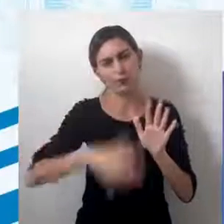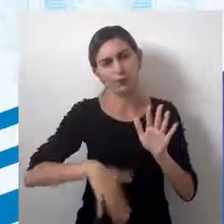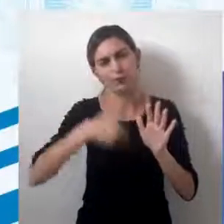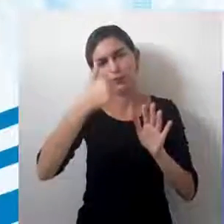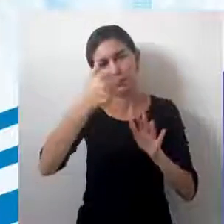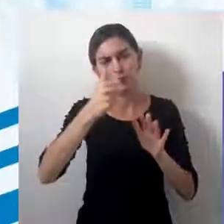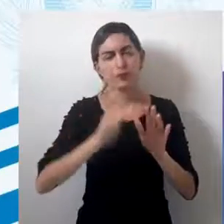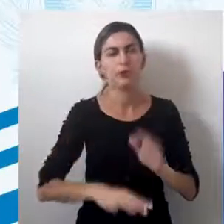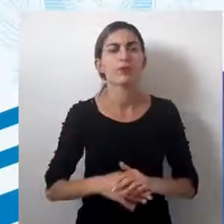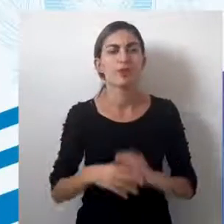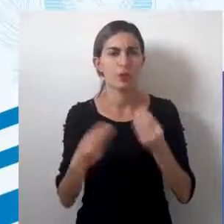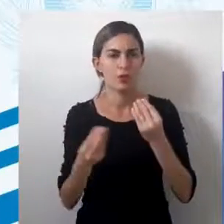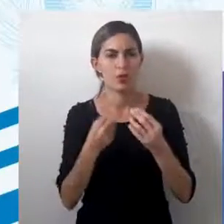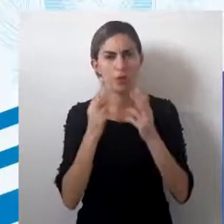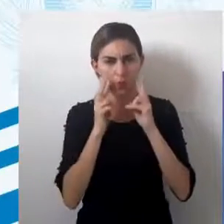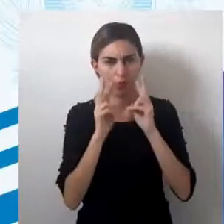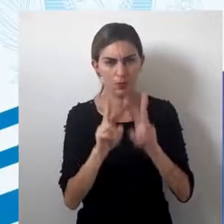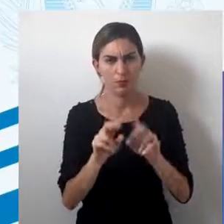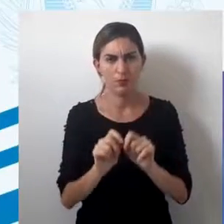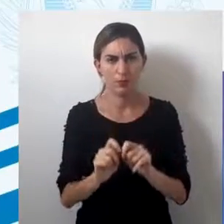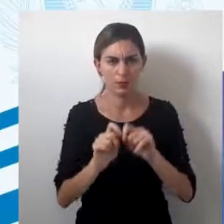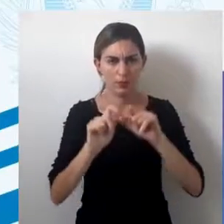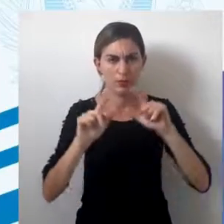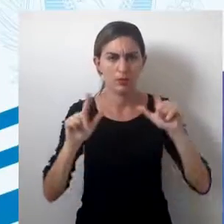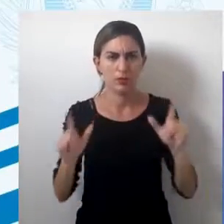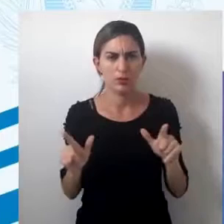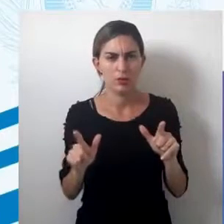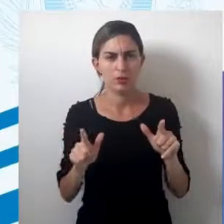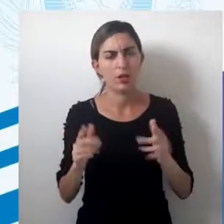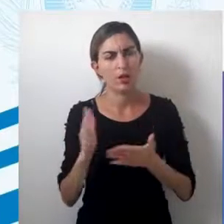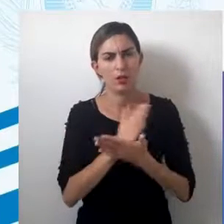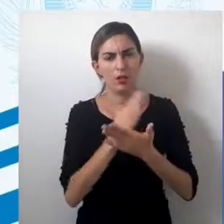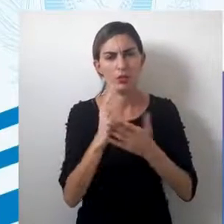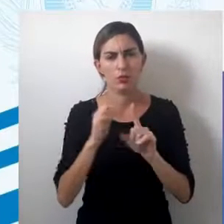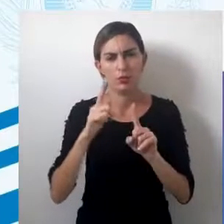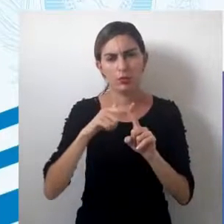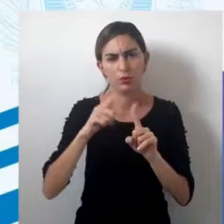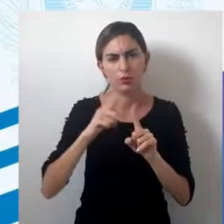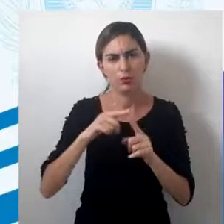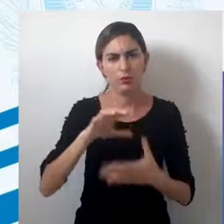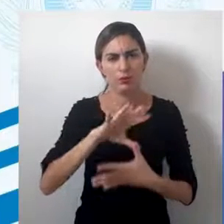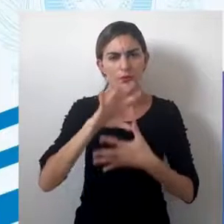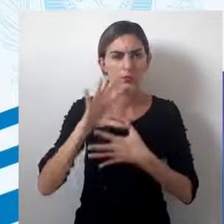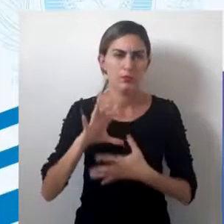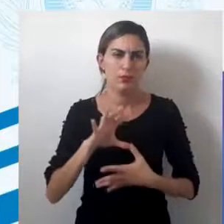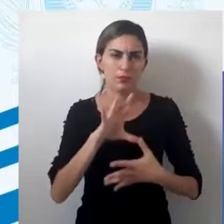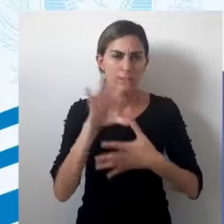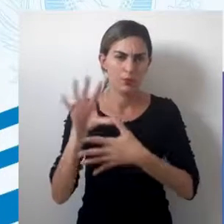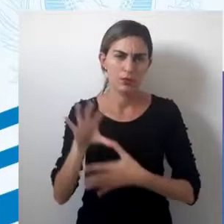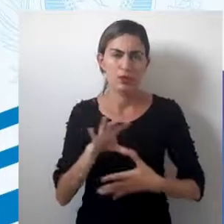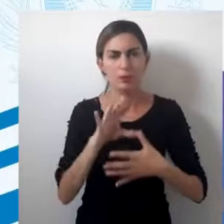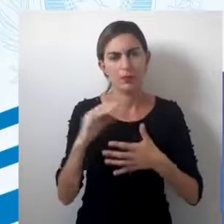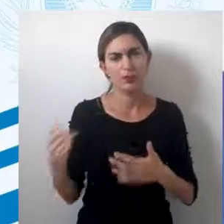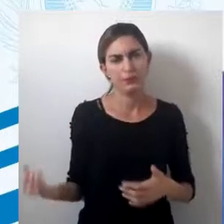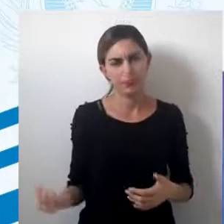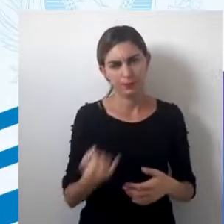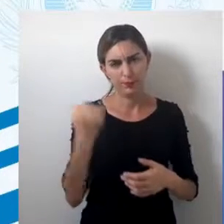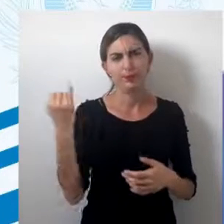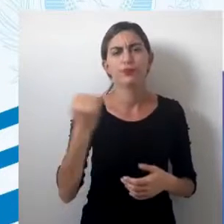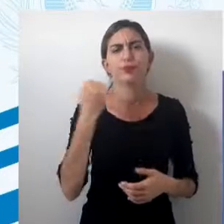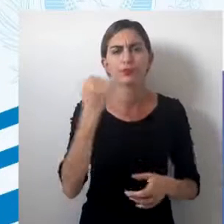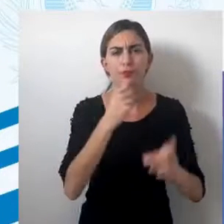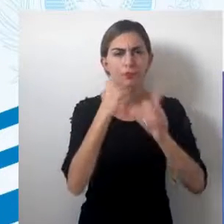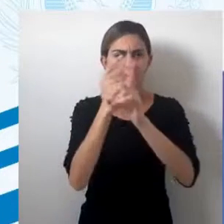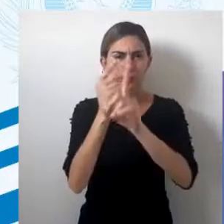espaço geográfico. Como a gente pode observar aí na tela, alguns tipos de mapas são importantes